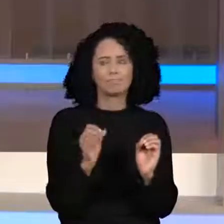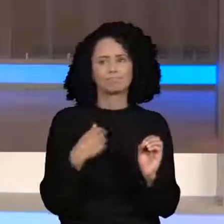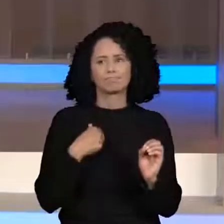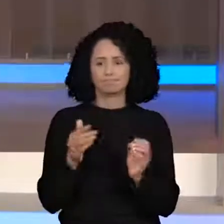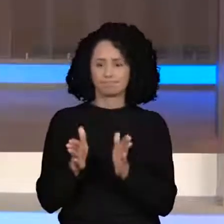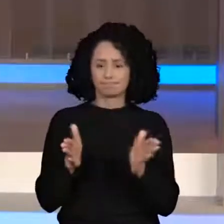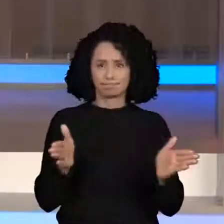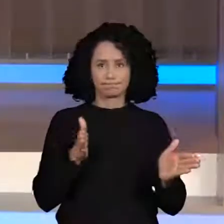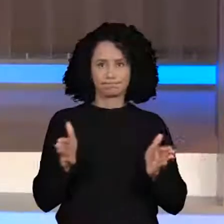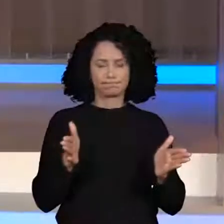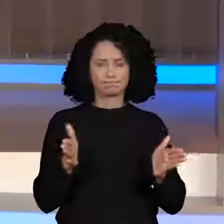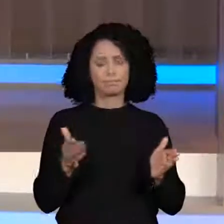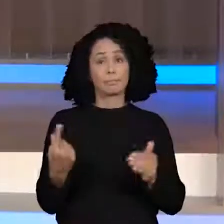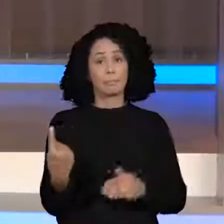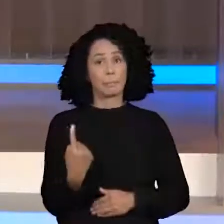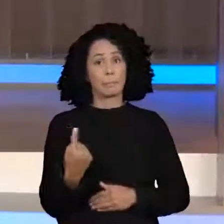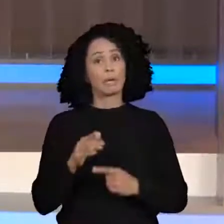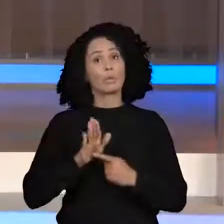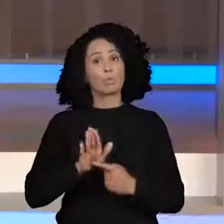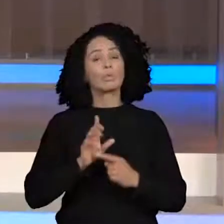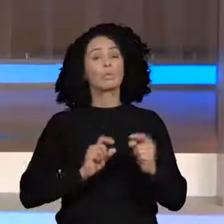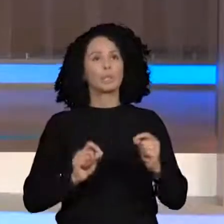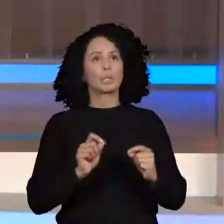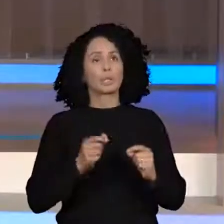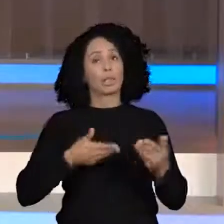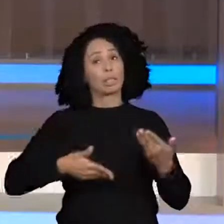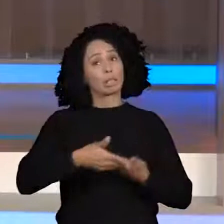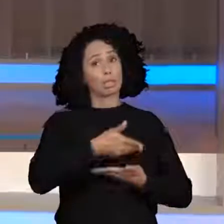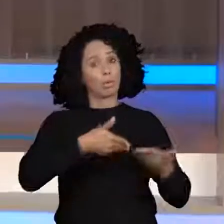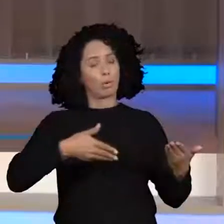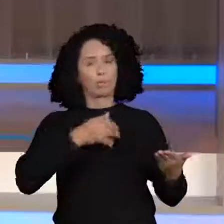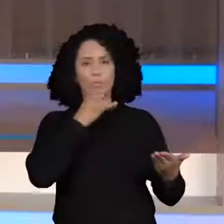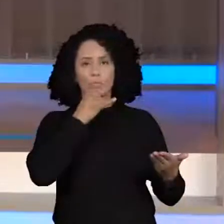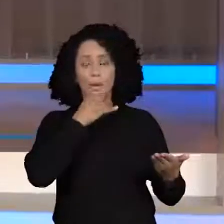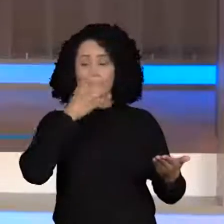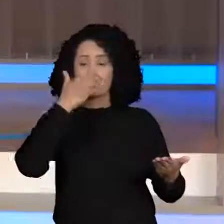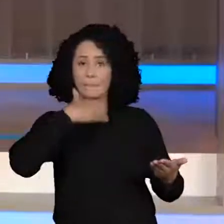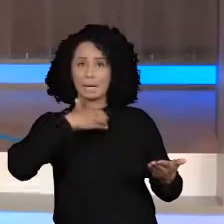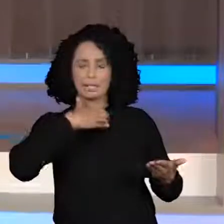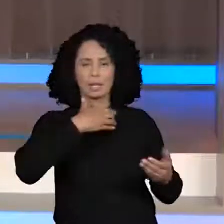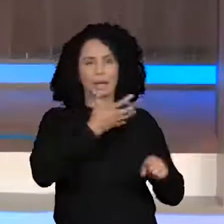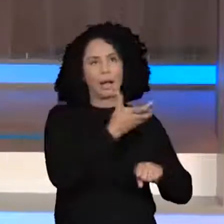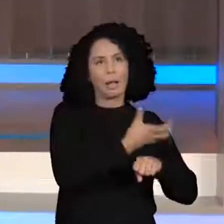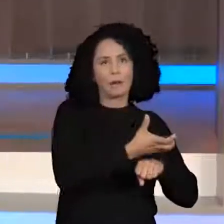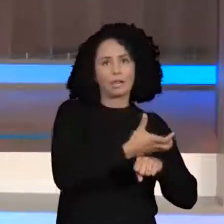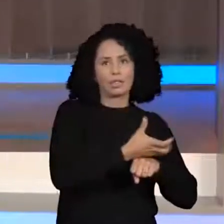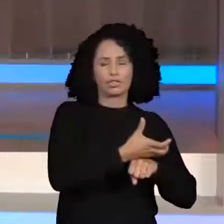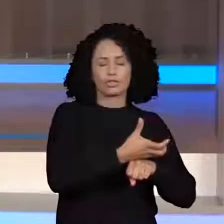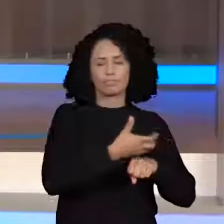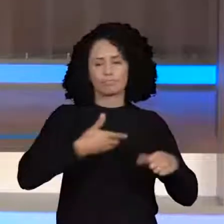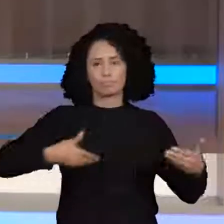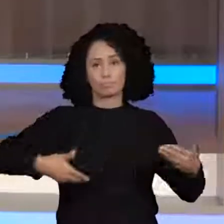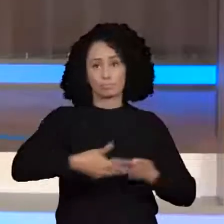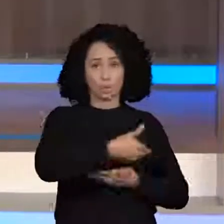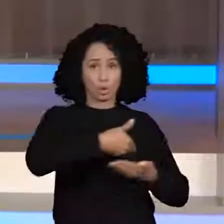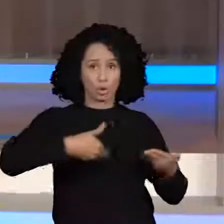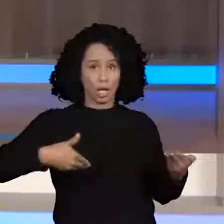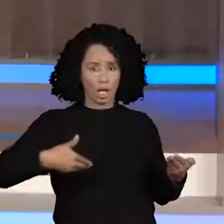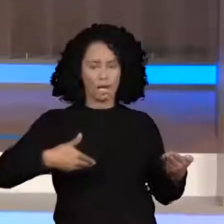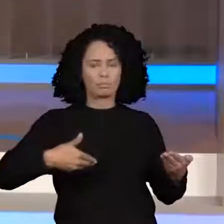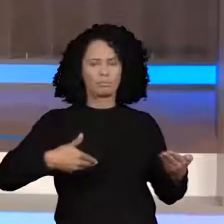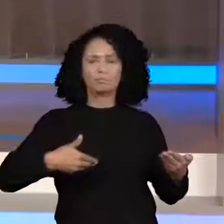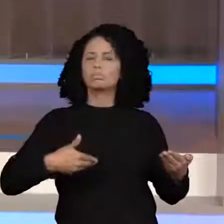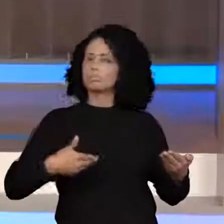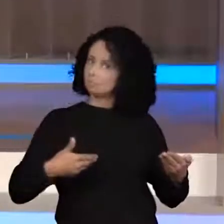período, a troca. Eu vou trocar uma maçã por um abacaxi. Então, nesse